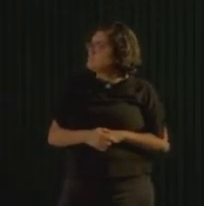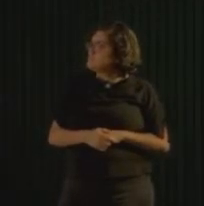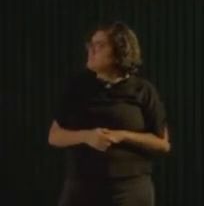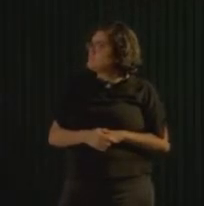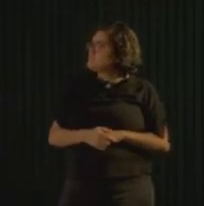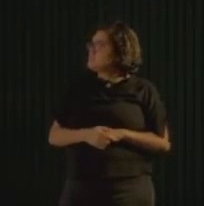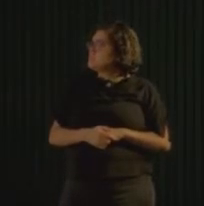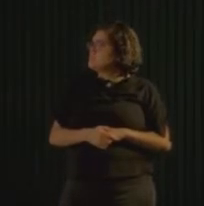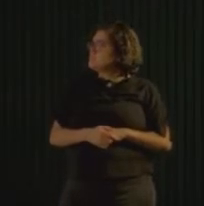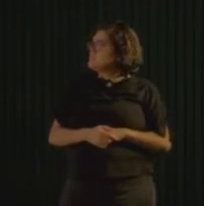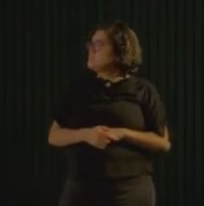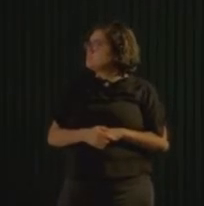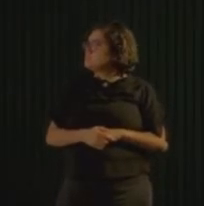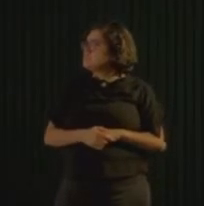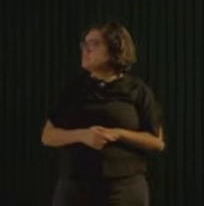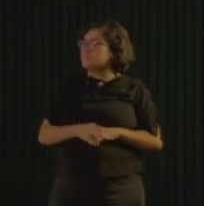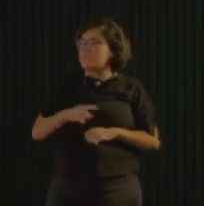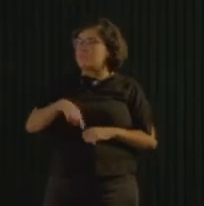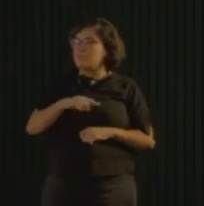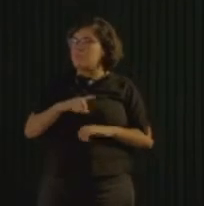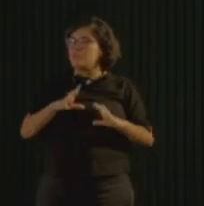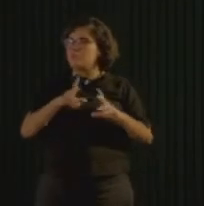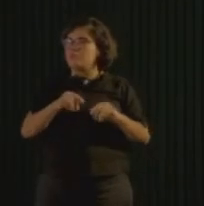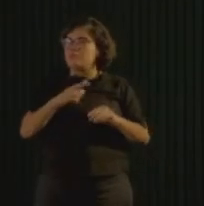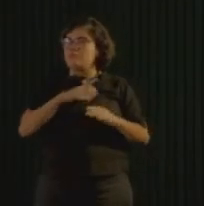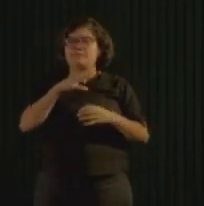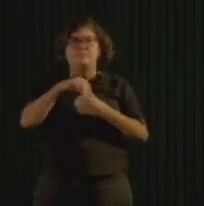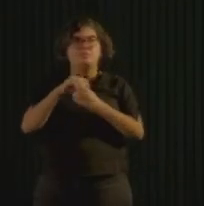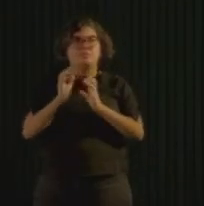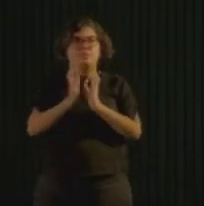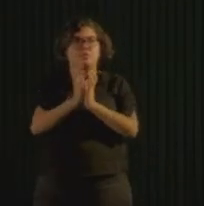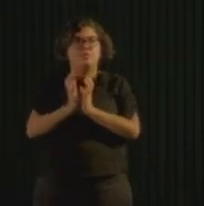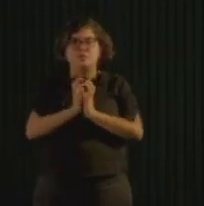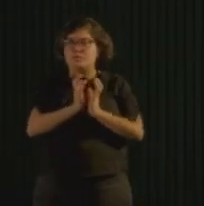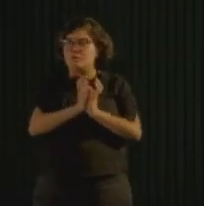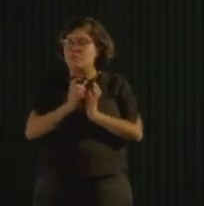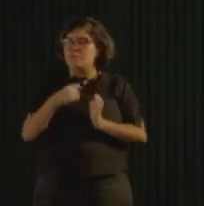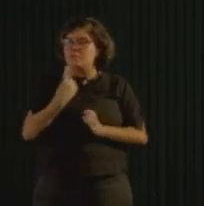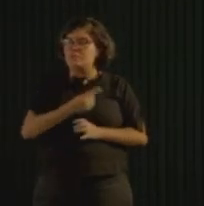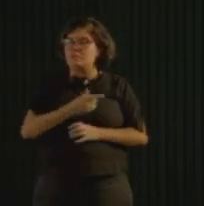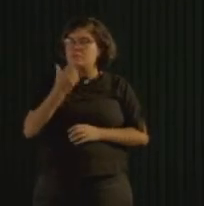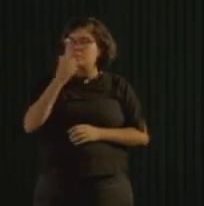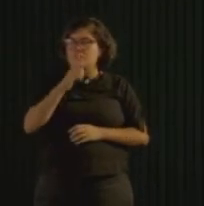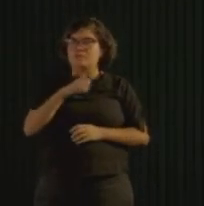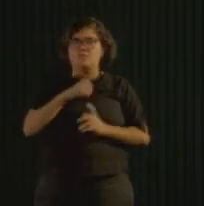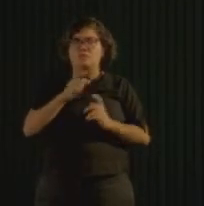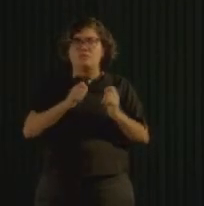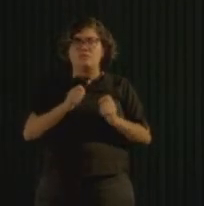fazer no próprio galpão, são se transformadas, nessa unidade produtiva que a gente montou lá.